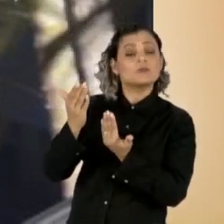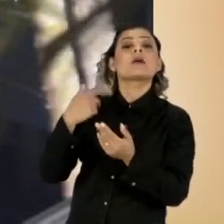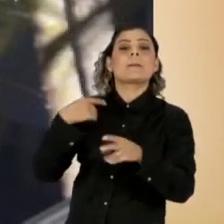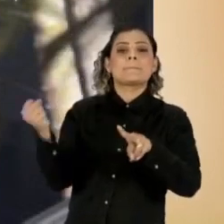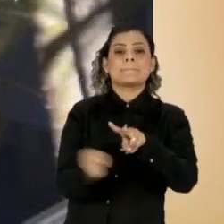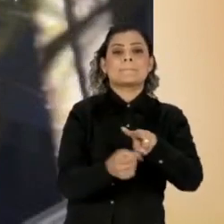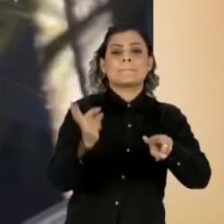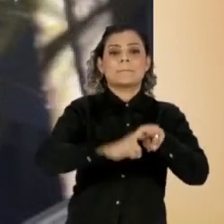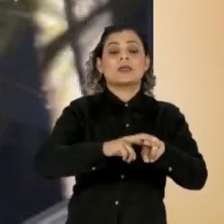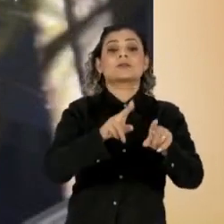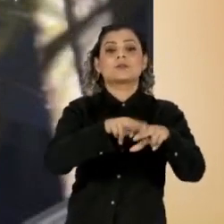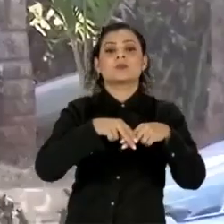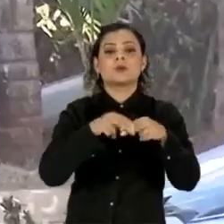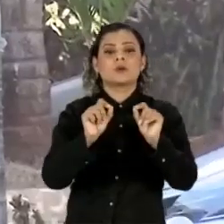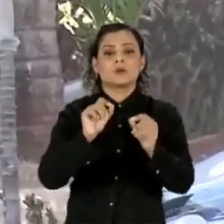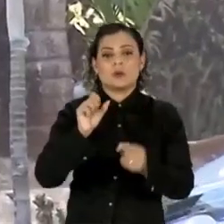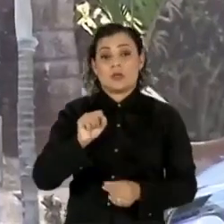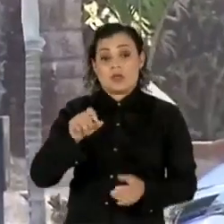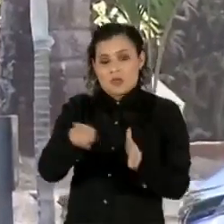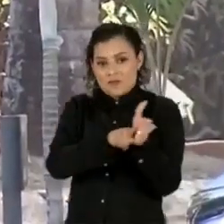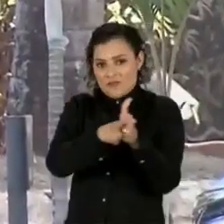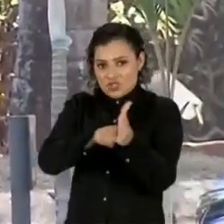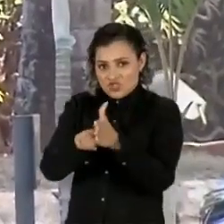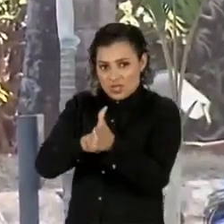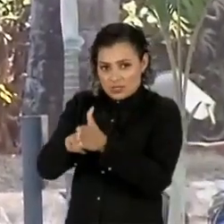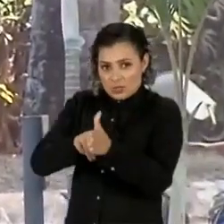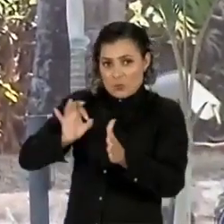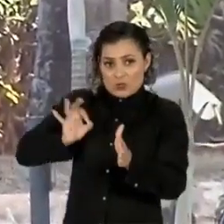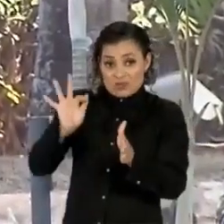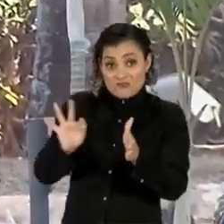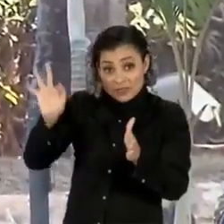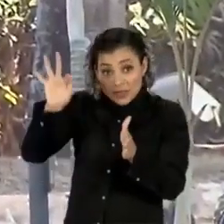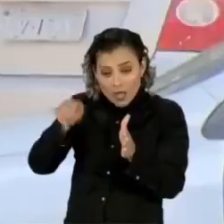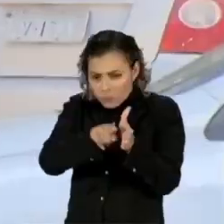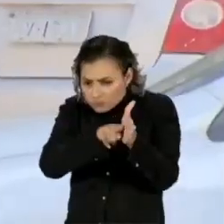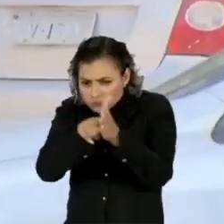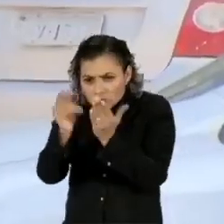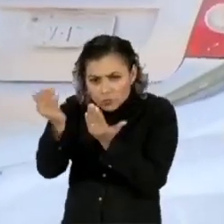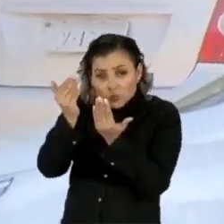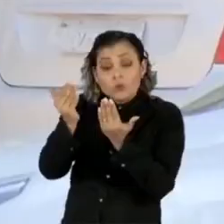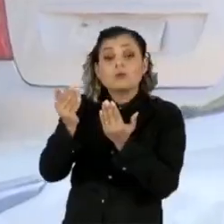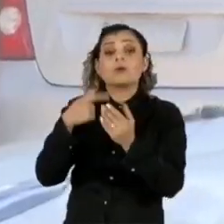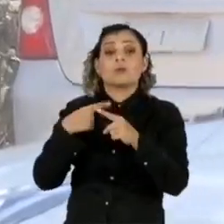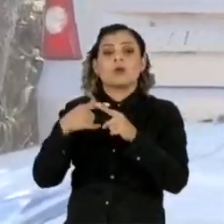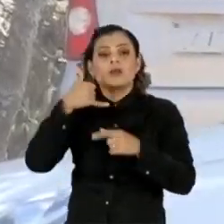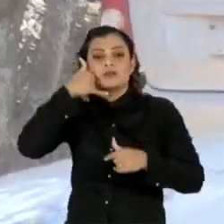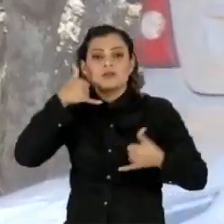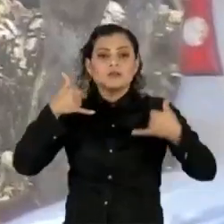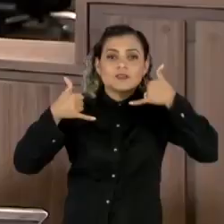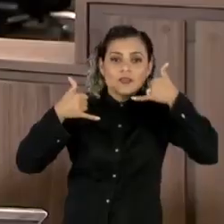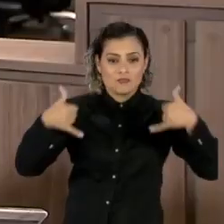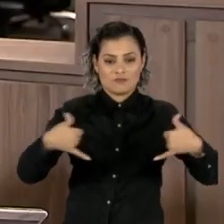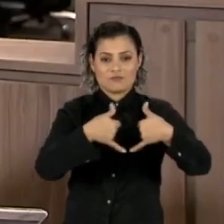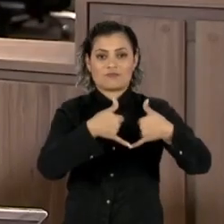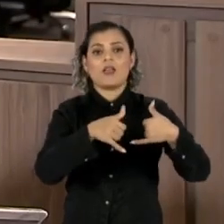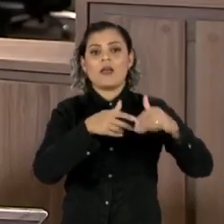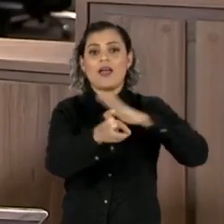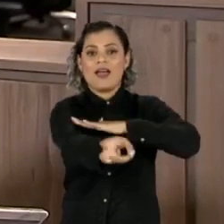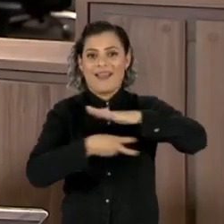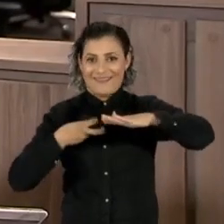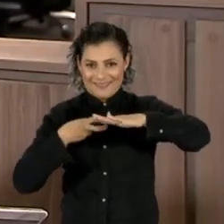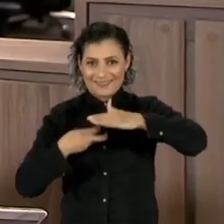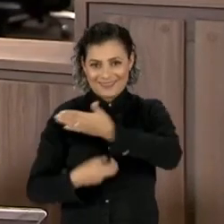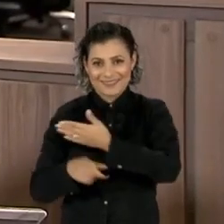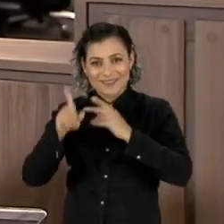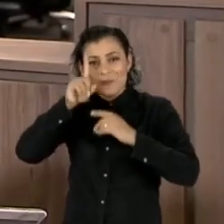fase da Operação Spoofing. A ação da Polícia Federal investiga a invasão de celulares de autoridades, como o